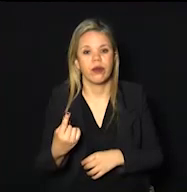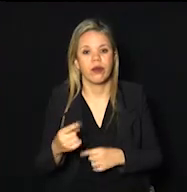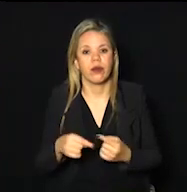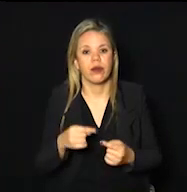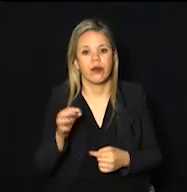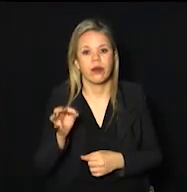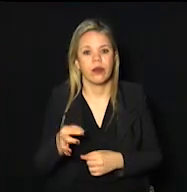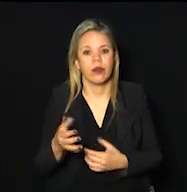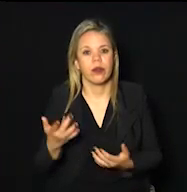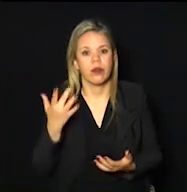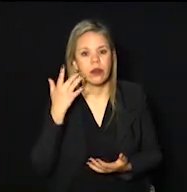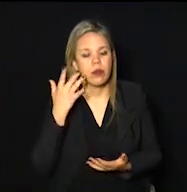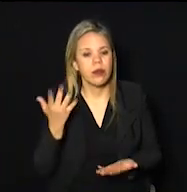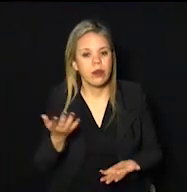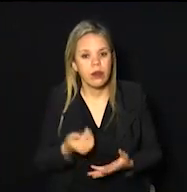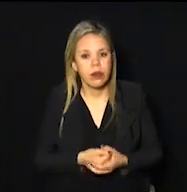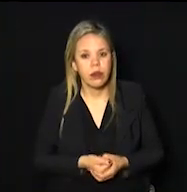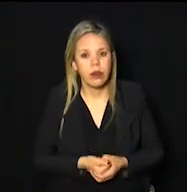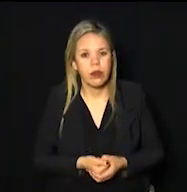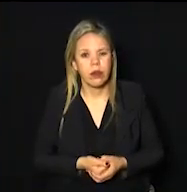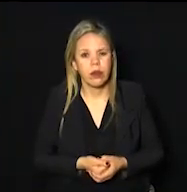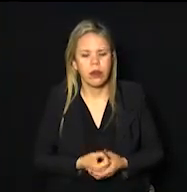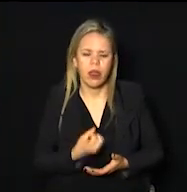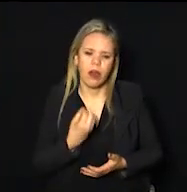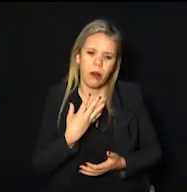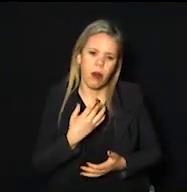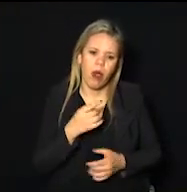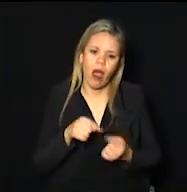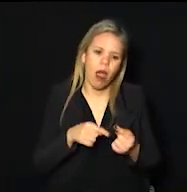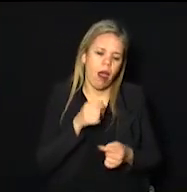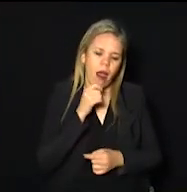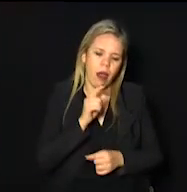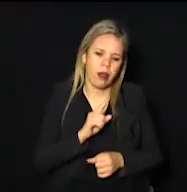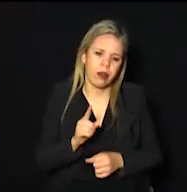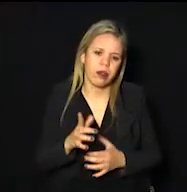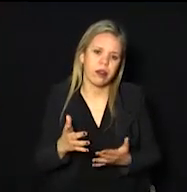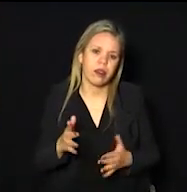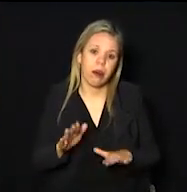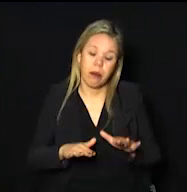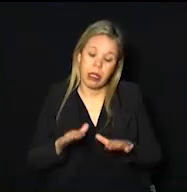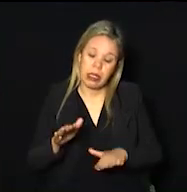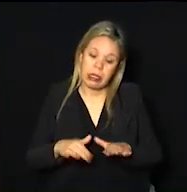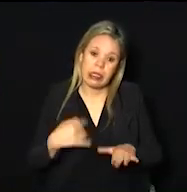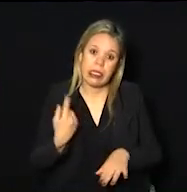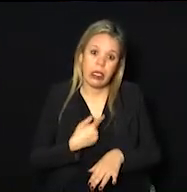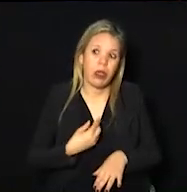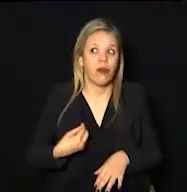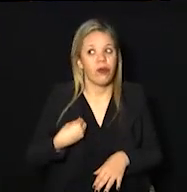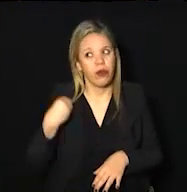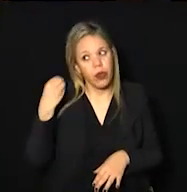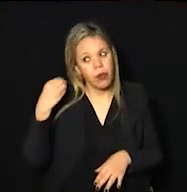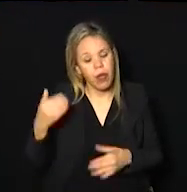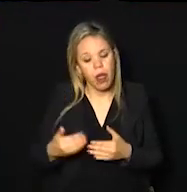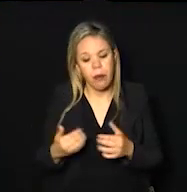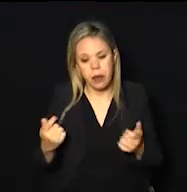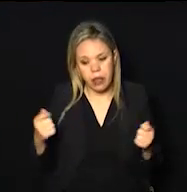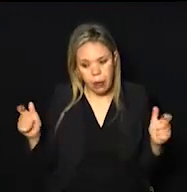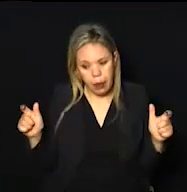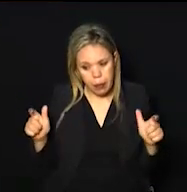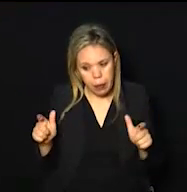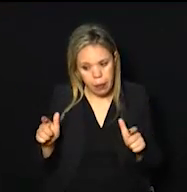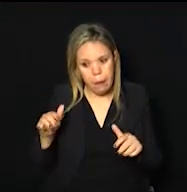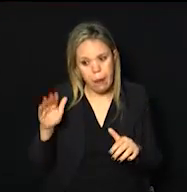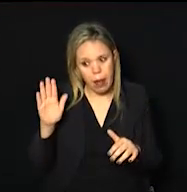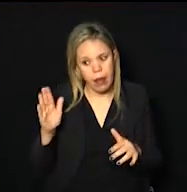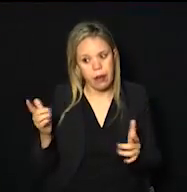abaixar de 1. É abaixar de 1. Então, está bom mas não está no ideal ainda. Está bom em relação ao que nós vivemos mas ainda temos que abaixar um